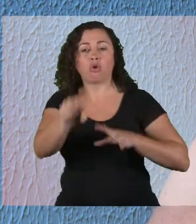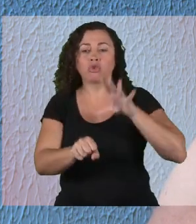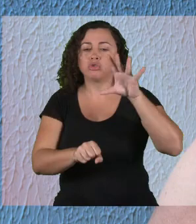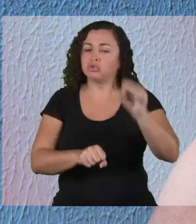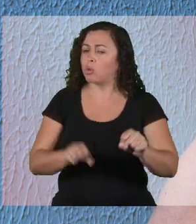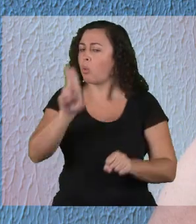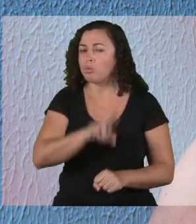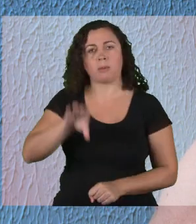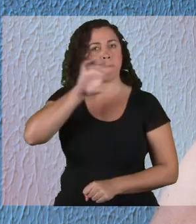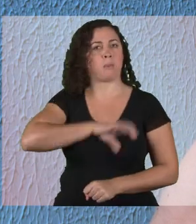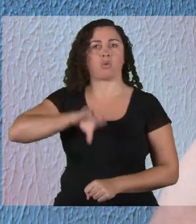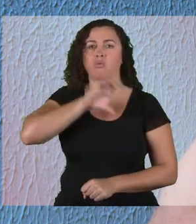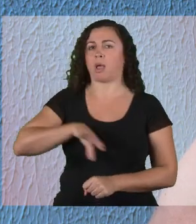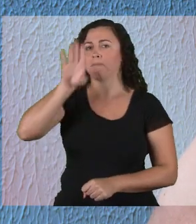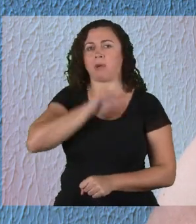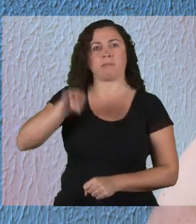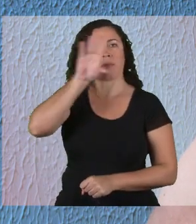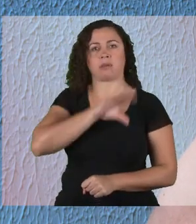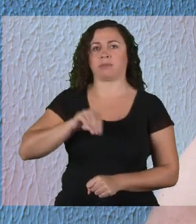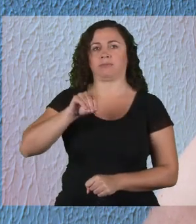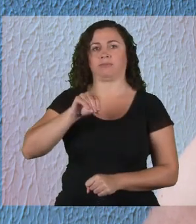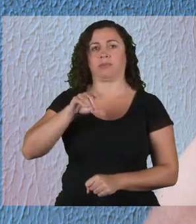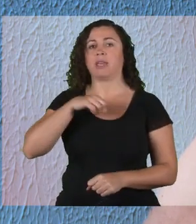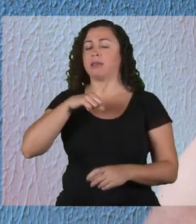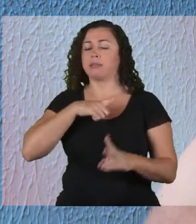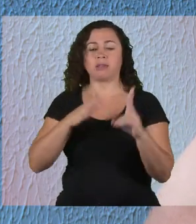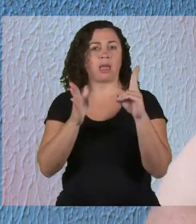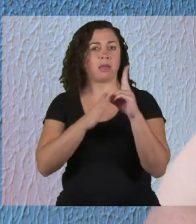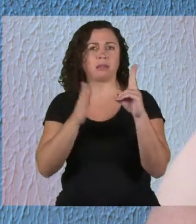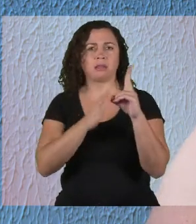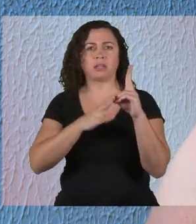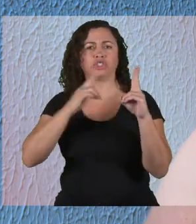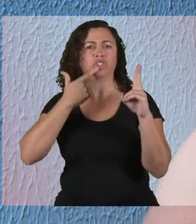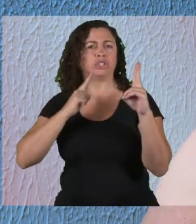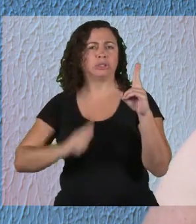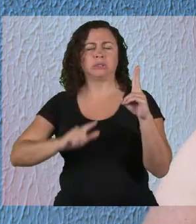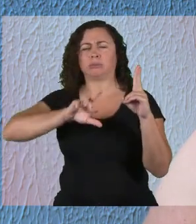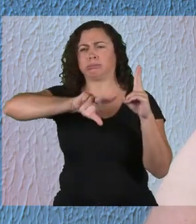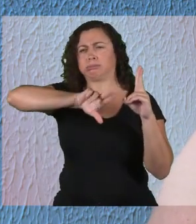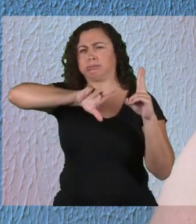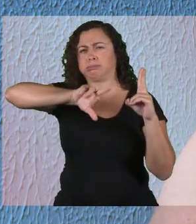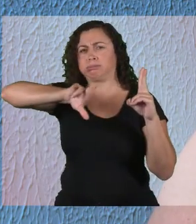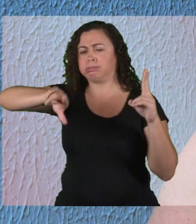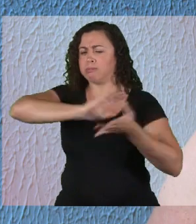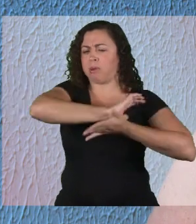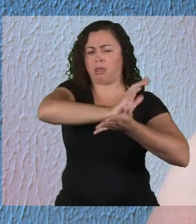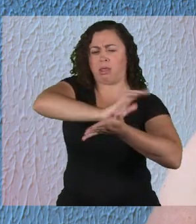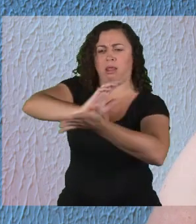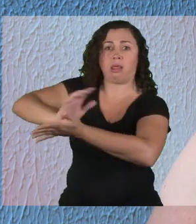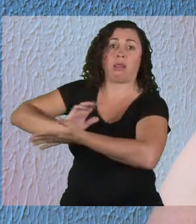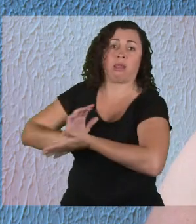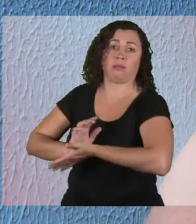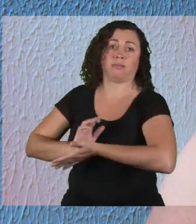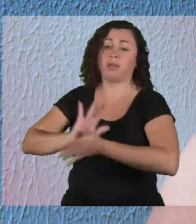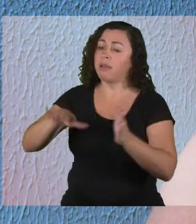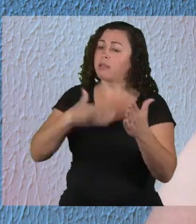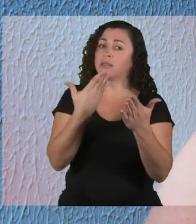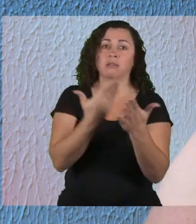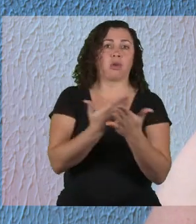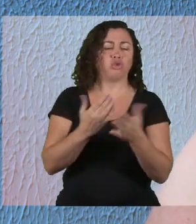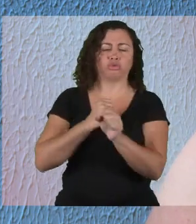colonizadora em português. Aniquilou, matou tribos indígenas e mata